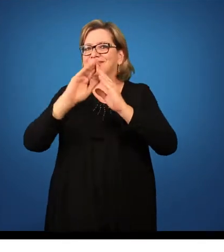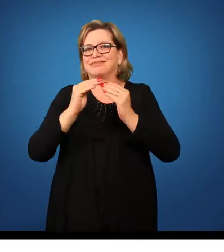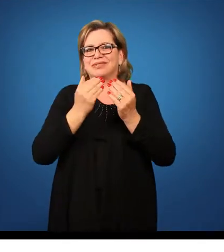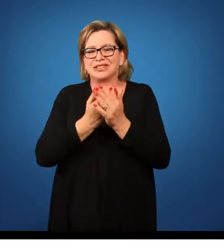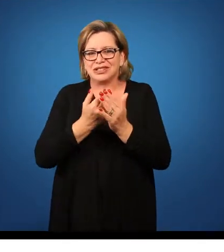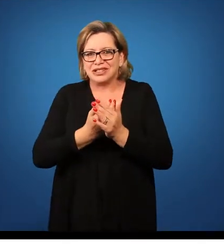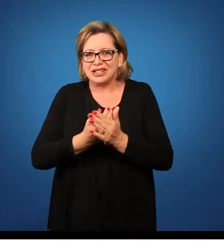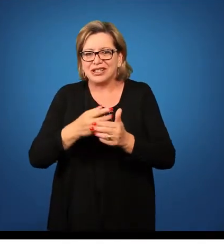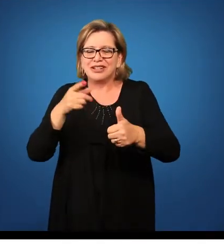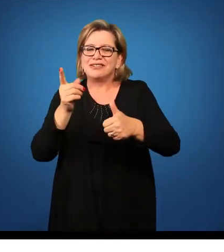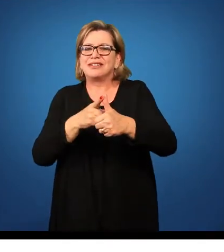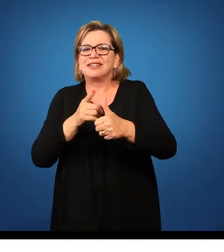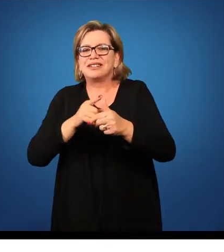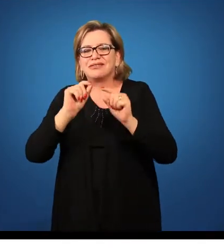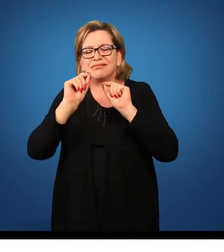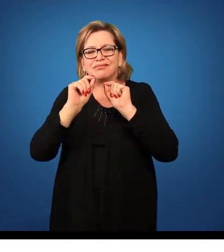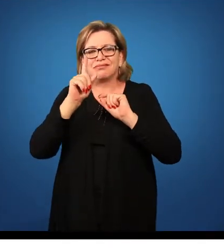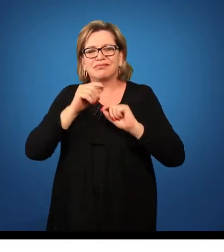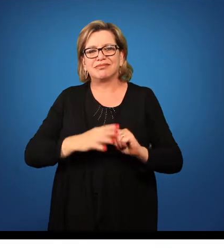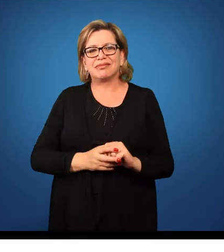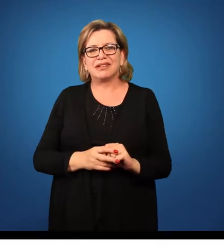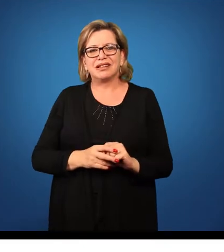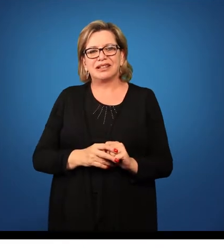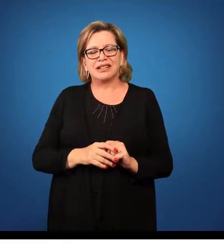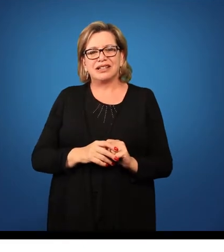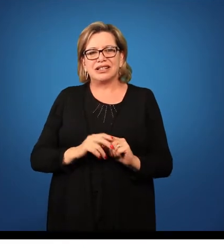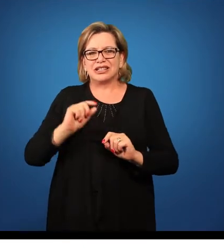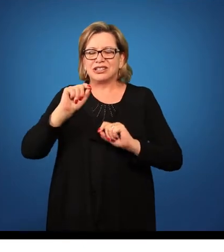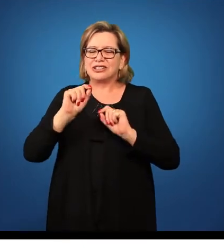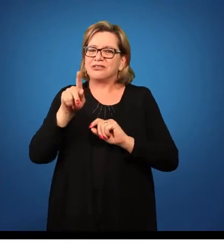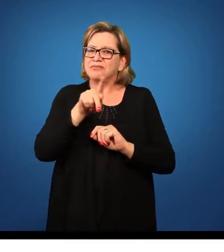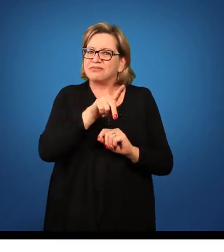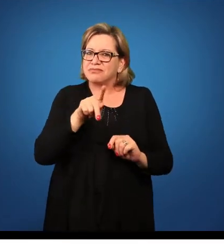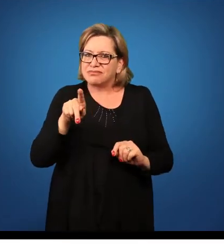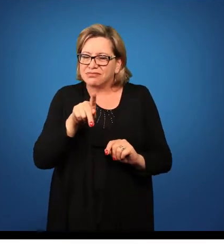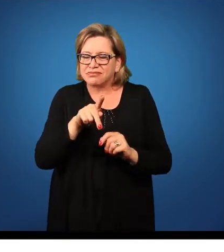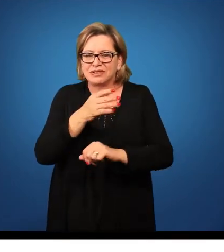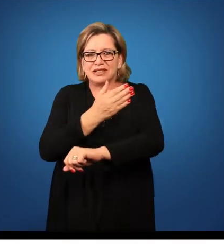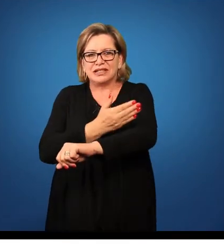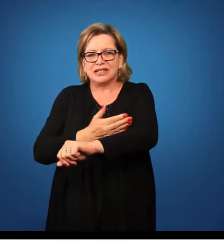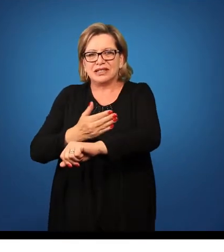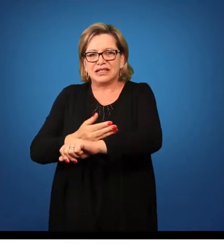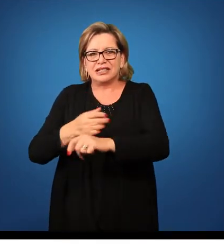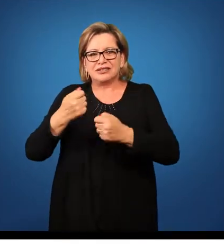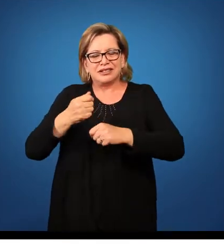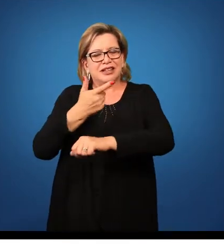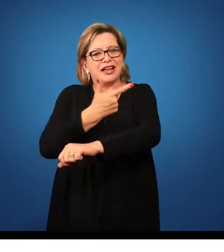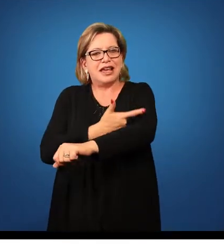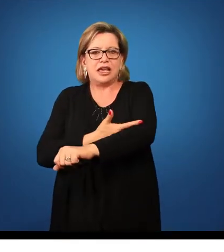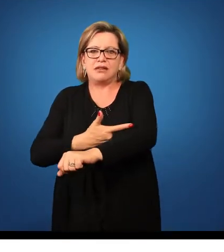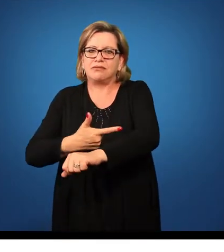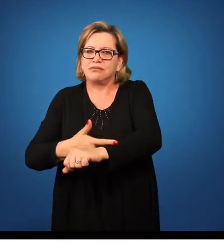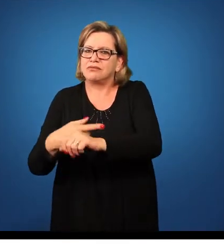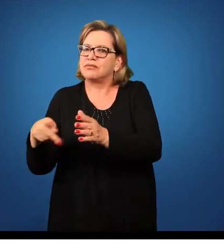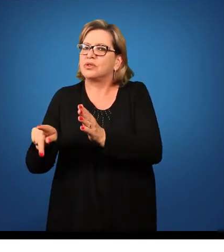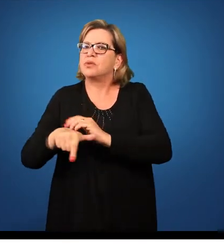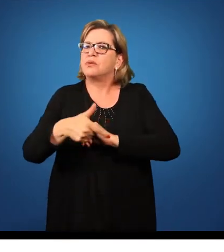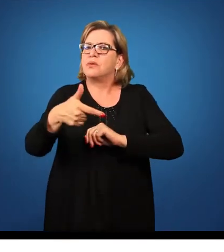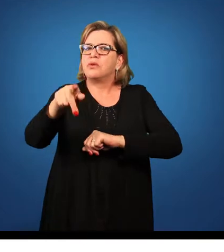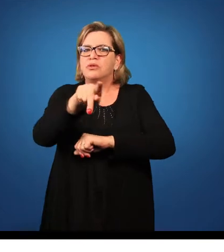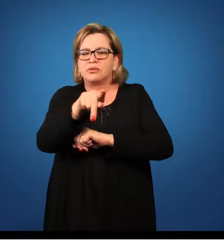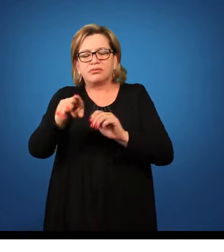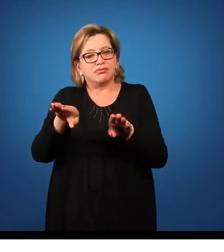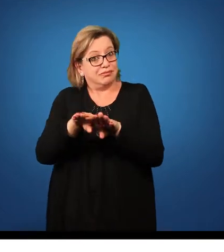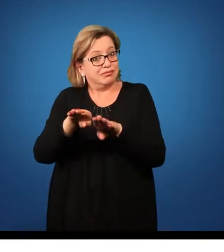Então a primeira questão é que o professor que está iniciando, ele deve ser educado com os professores, com os